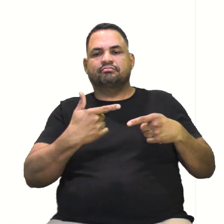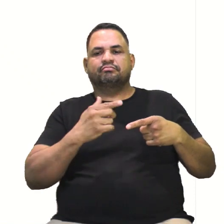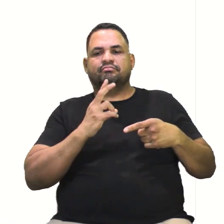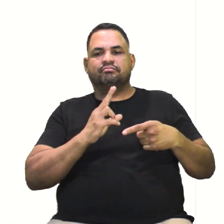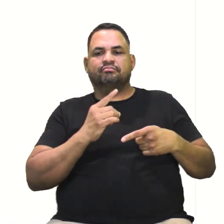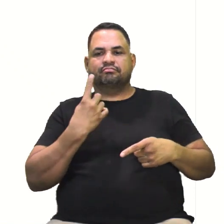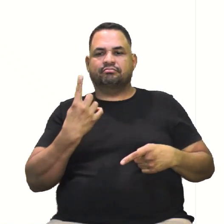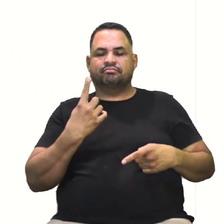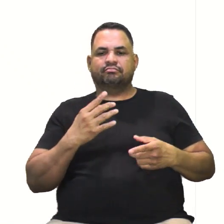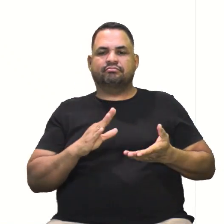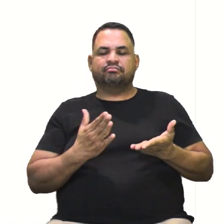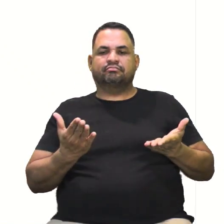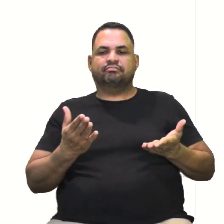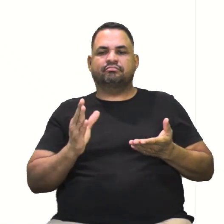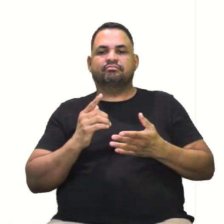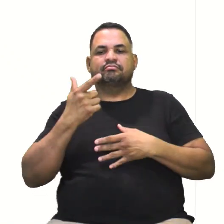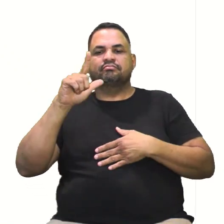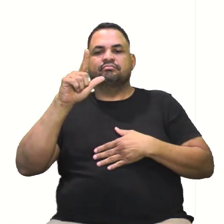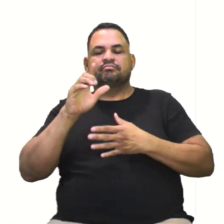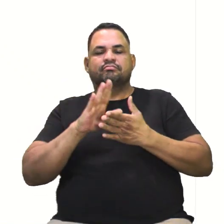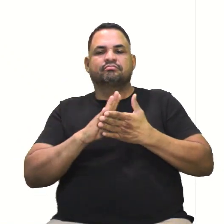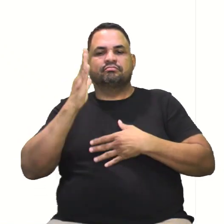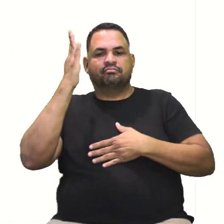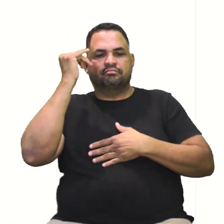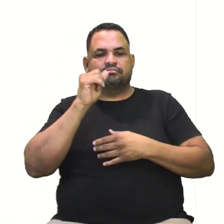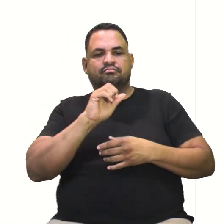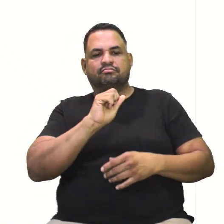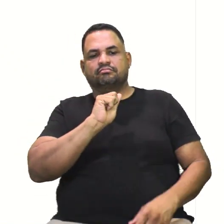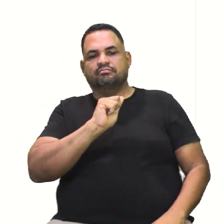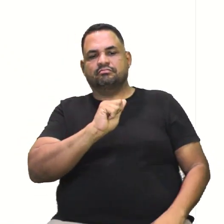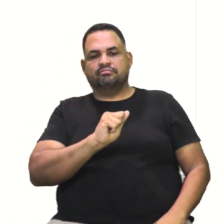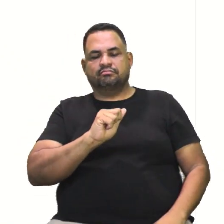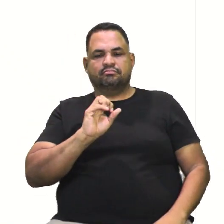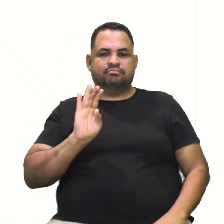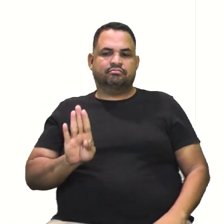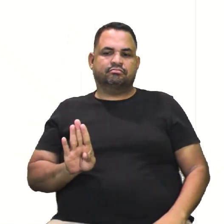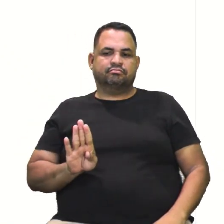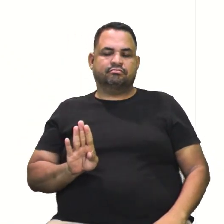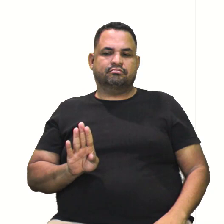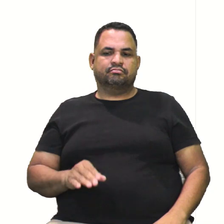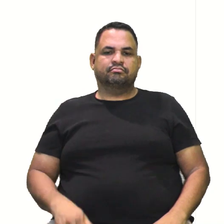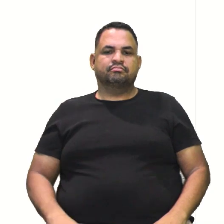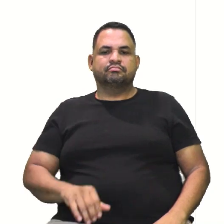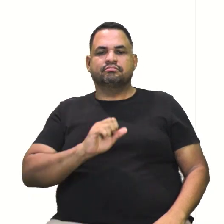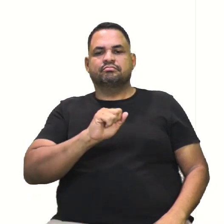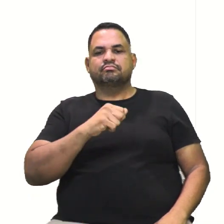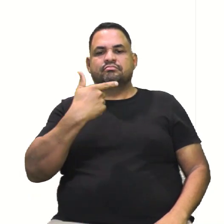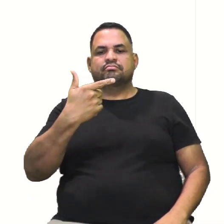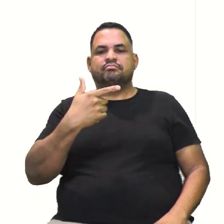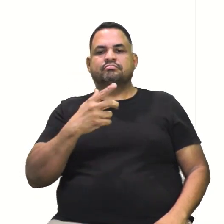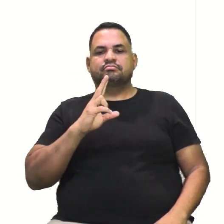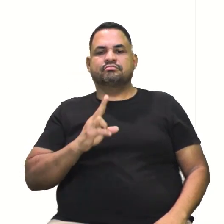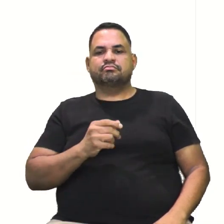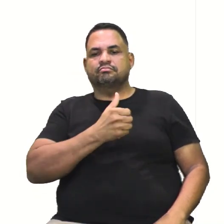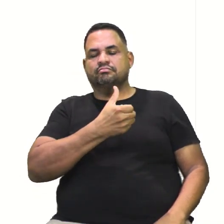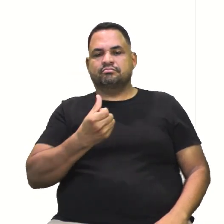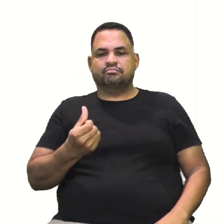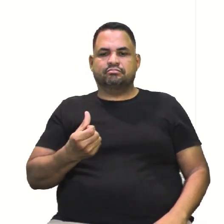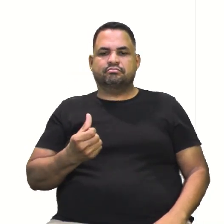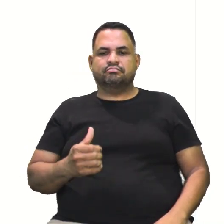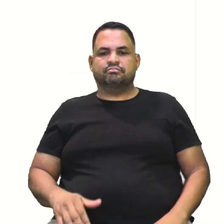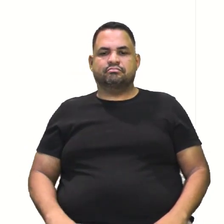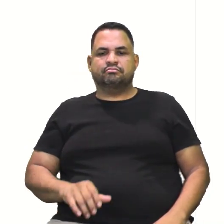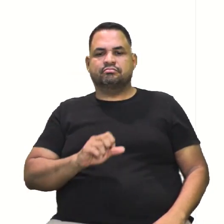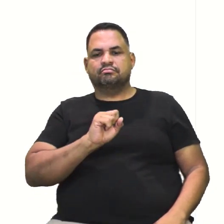quadrado, igual a 1. Com isso, a gente consegue saber quem é o A e quem é o B. O A ao quadrado vai ser igual a 16.